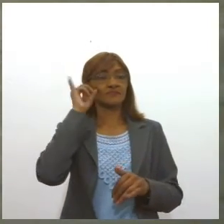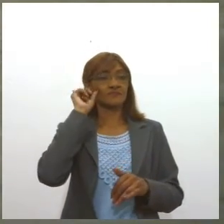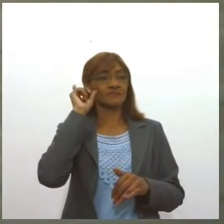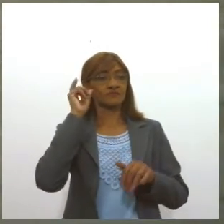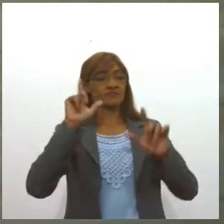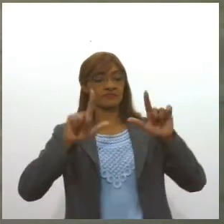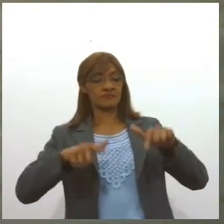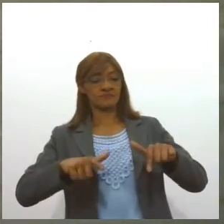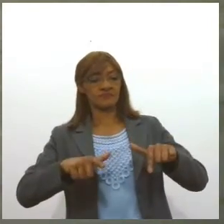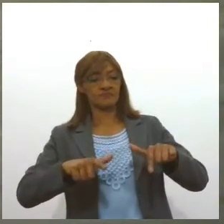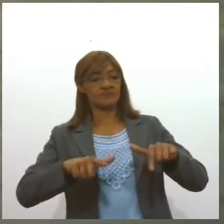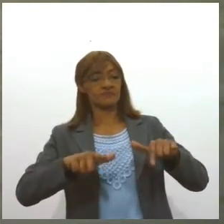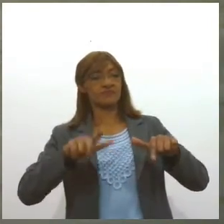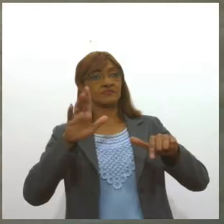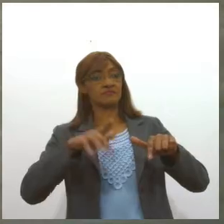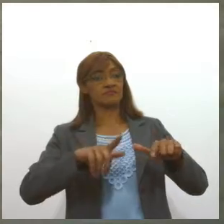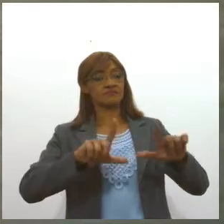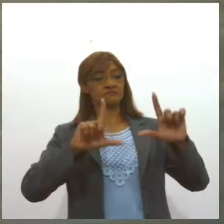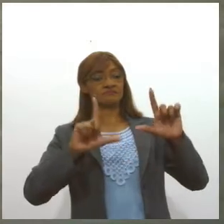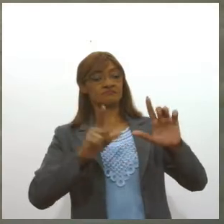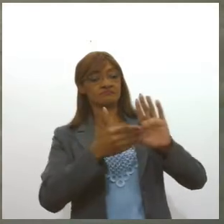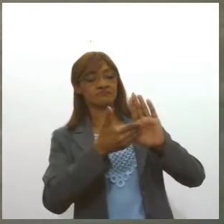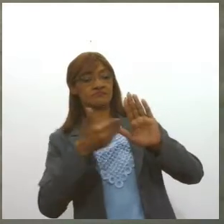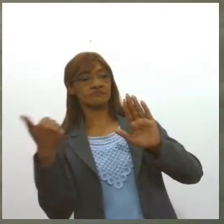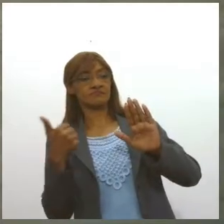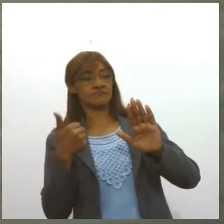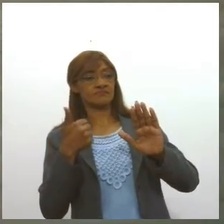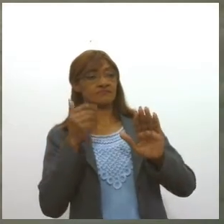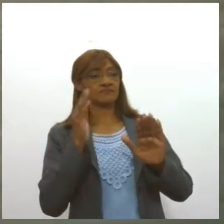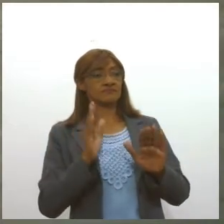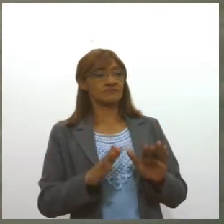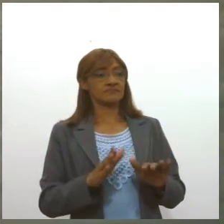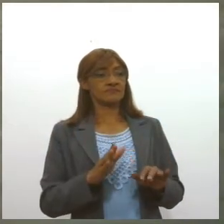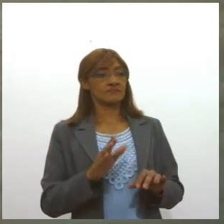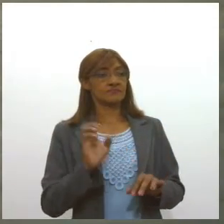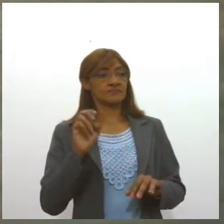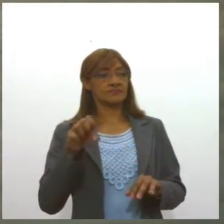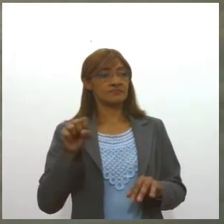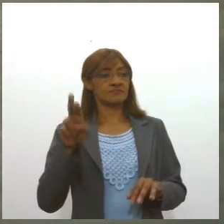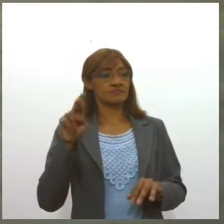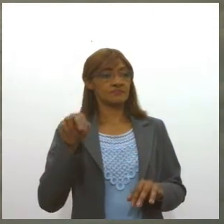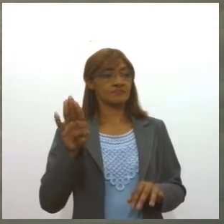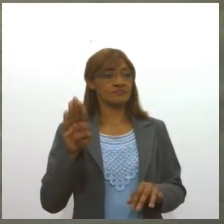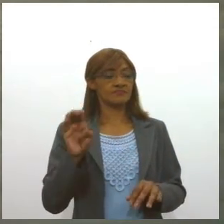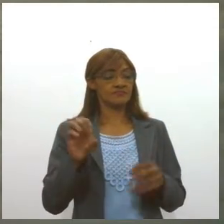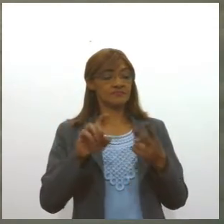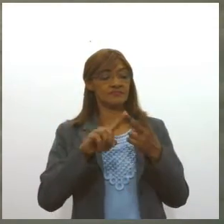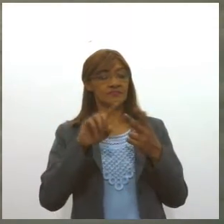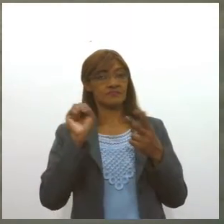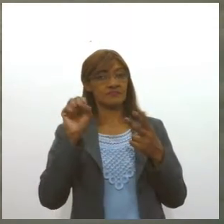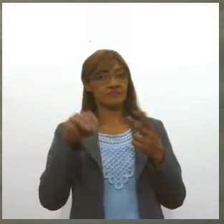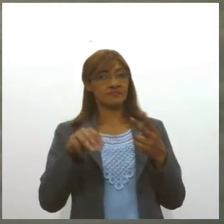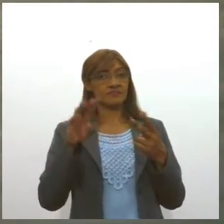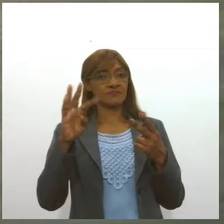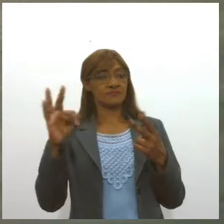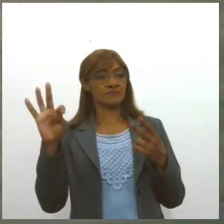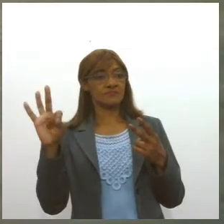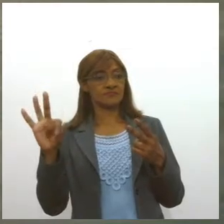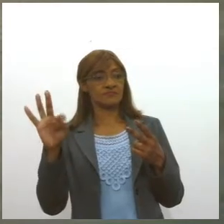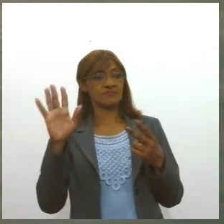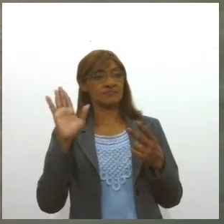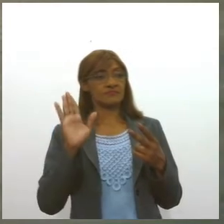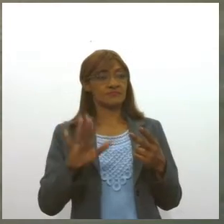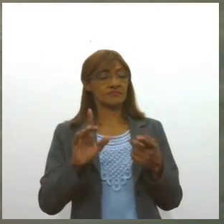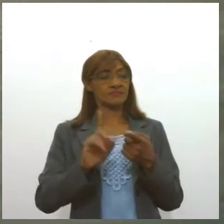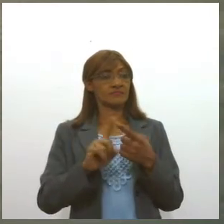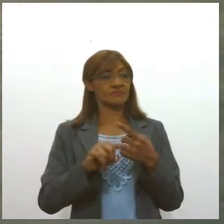retirada em ação conjunta entre a Insurbe e a SMTT. Ainda de acordo com a Defesa Civil,